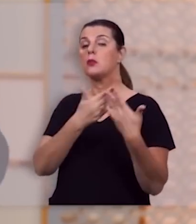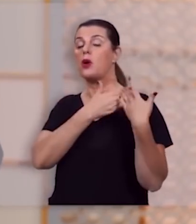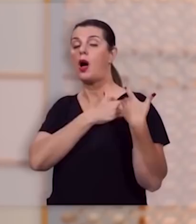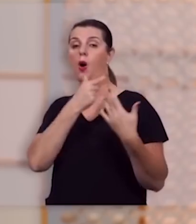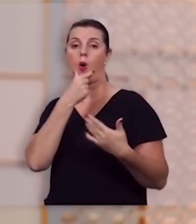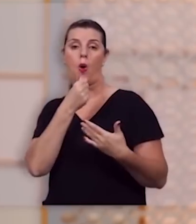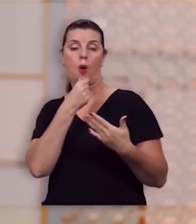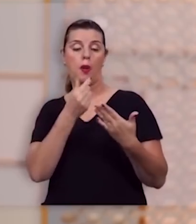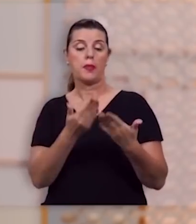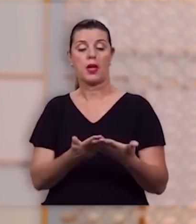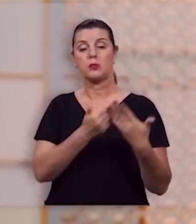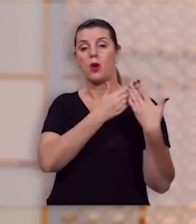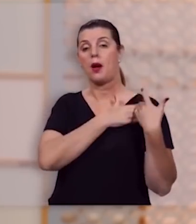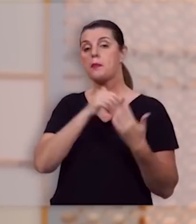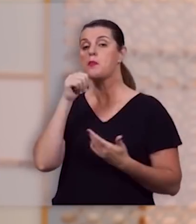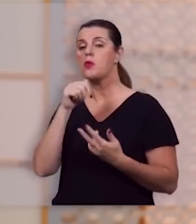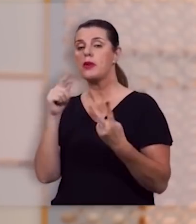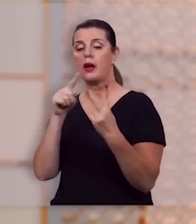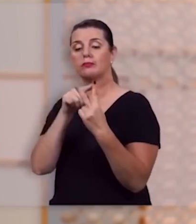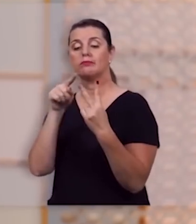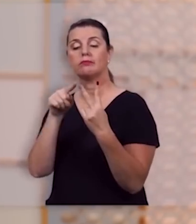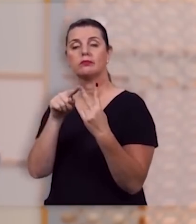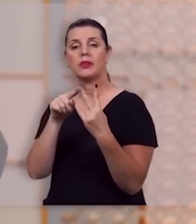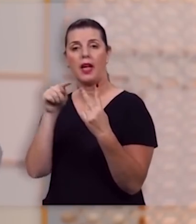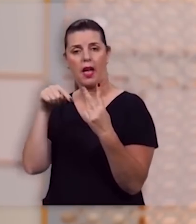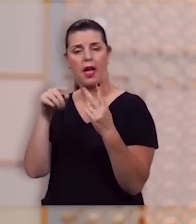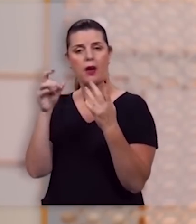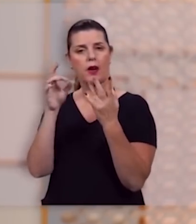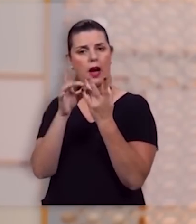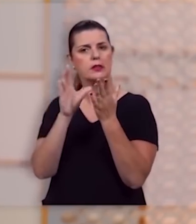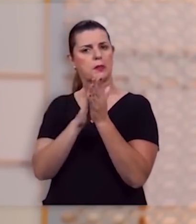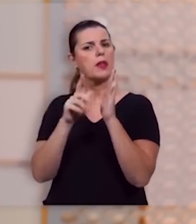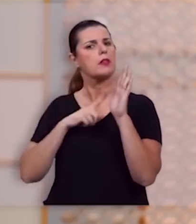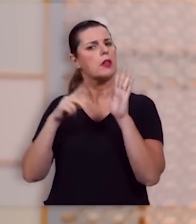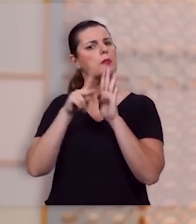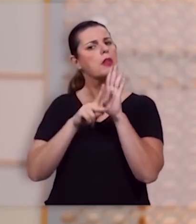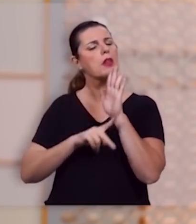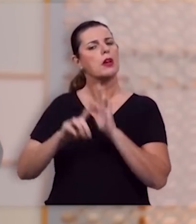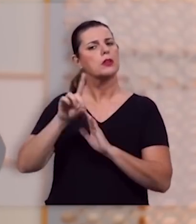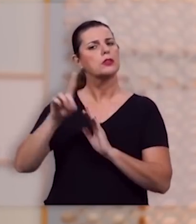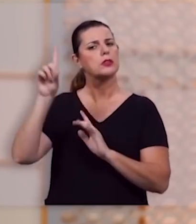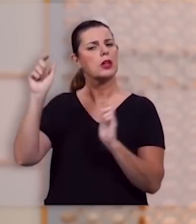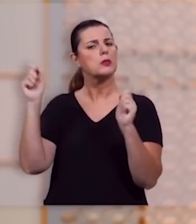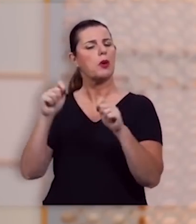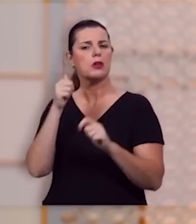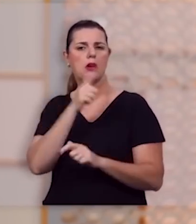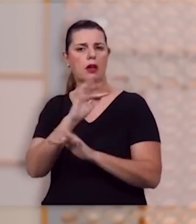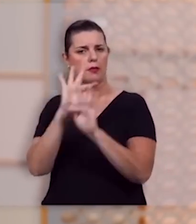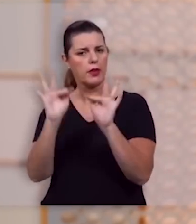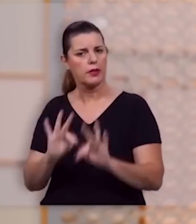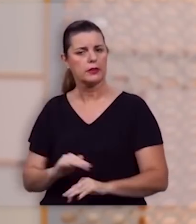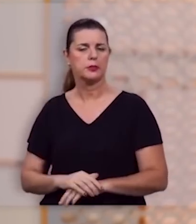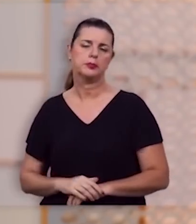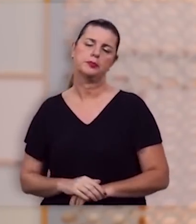para que esse casamento cumpra o propósito divino e os dois possam ser plenamente felizes